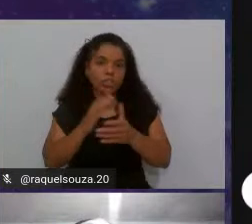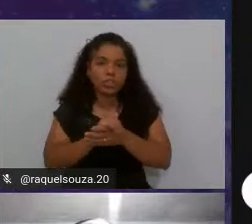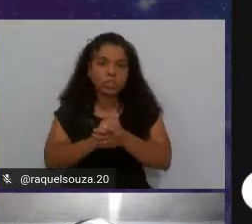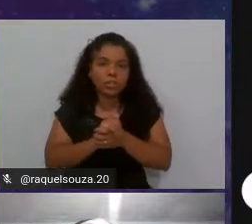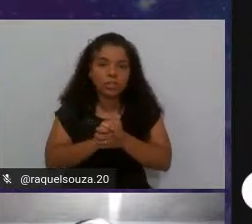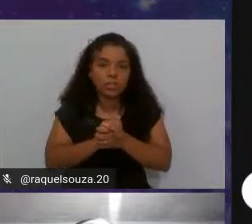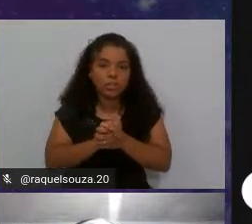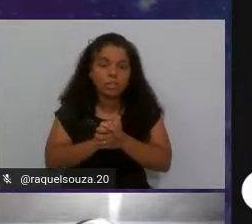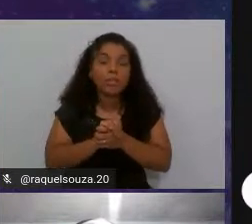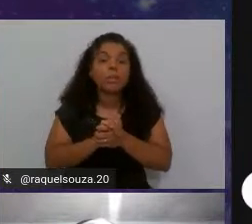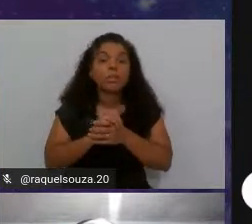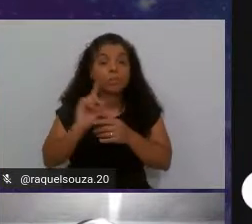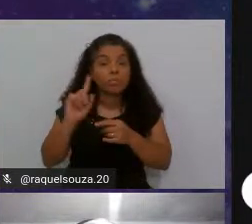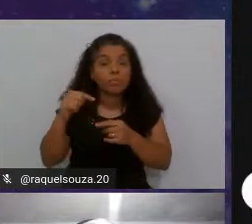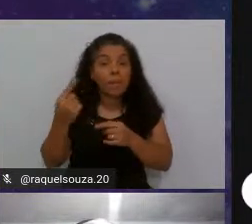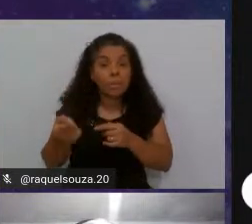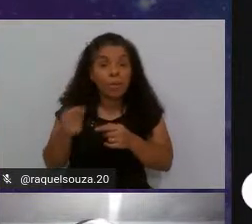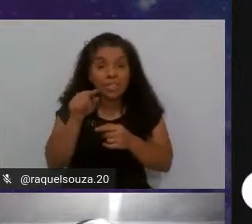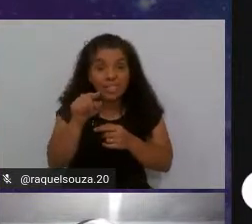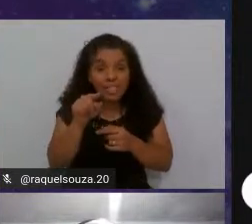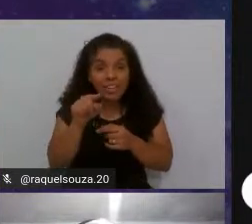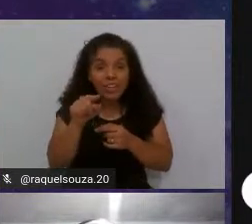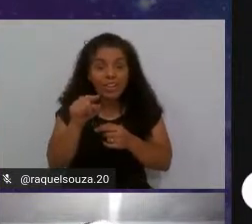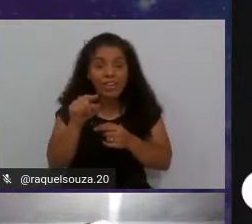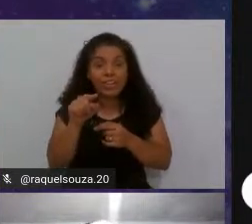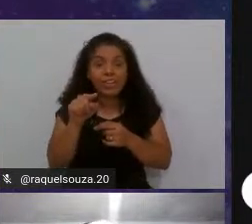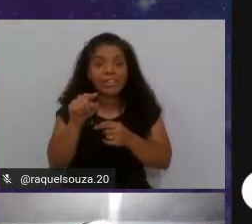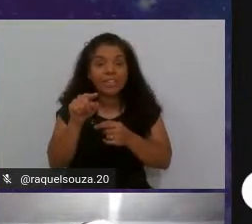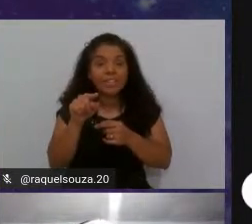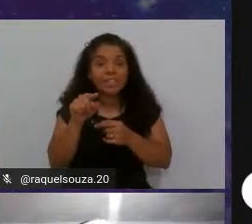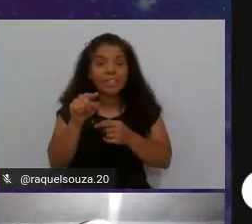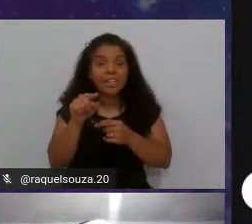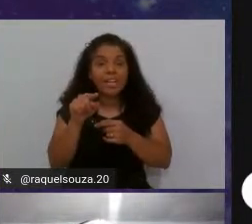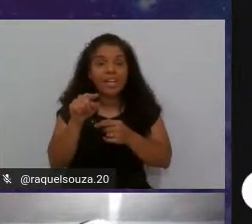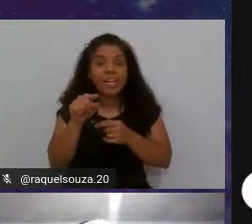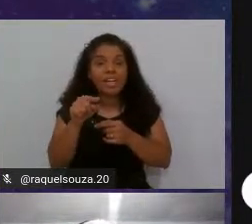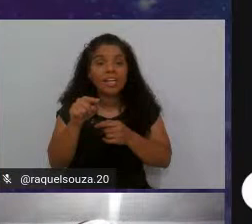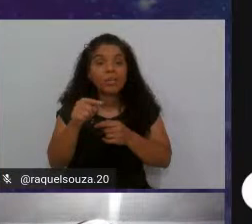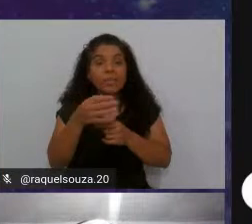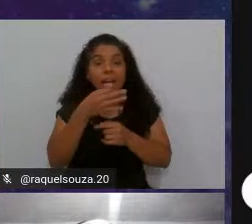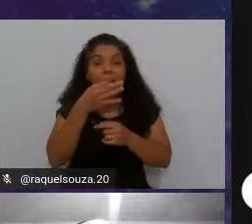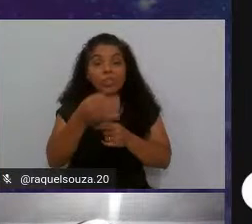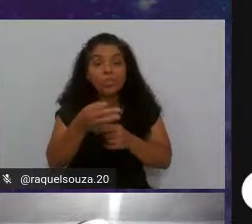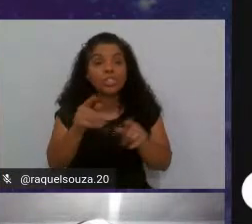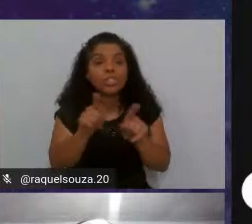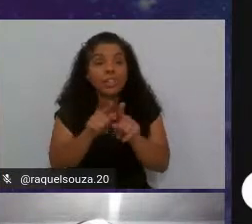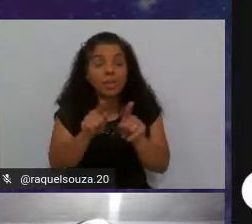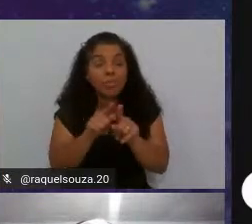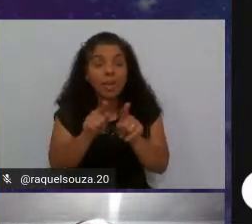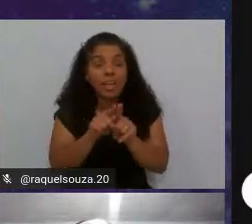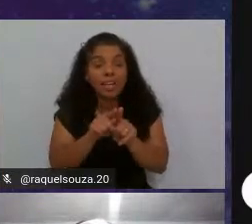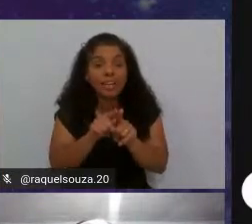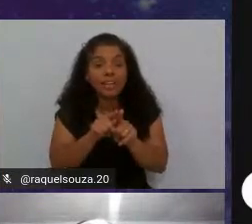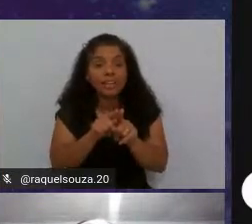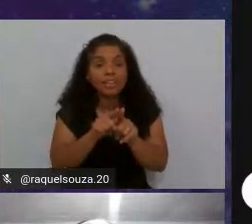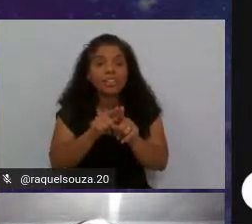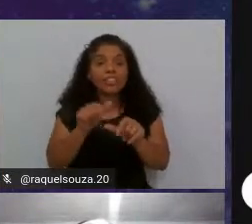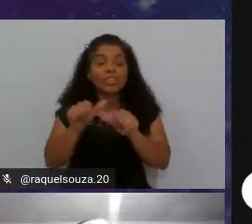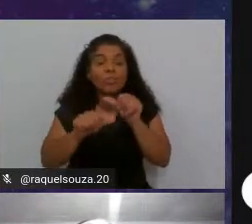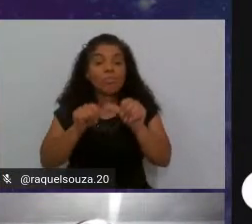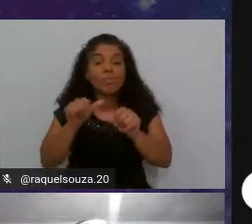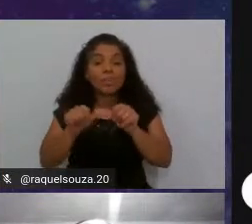e aí depois ó ele aqui ele me ele me dá sugestão também de de mudar